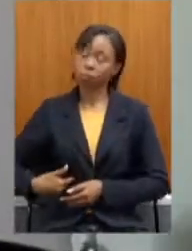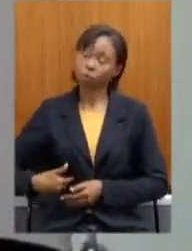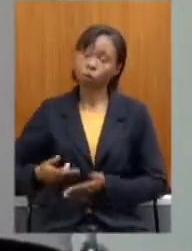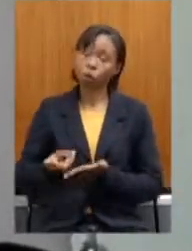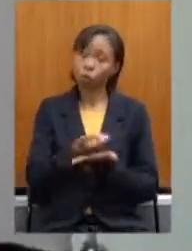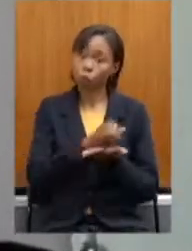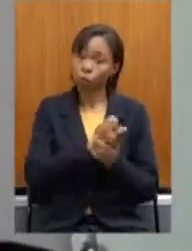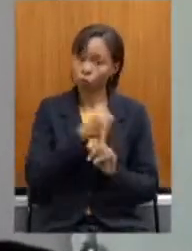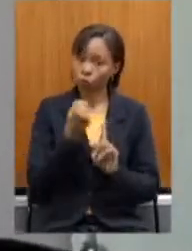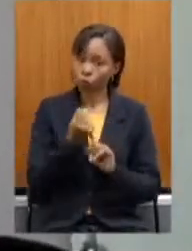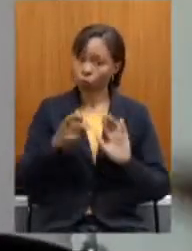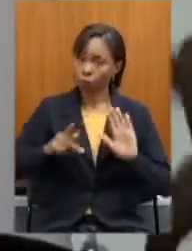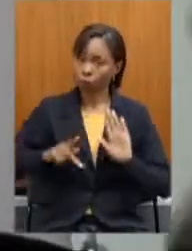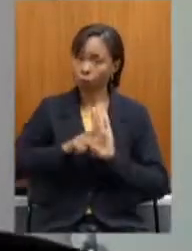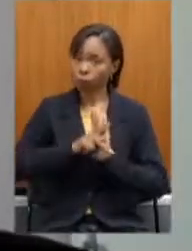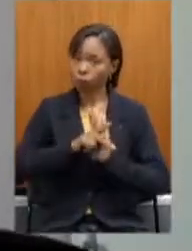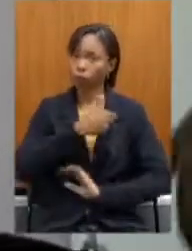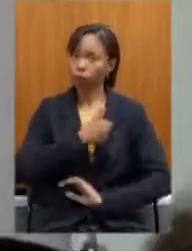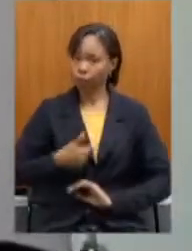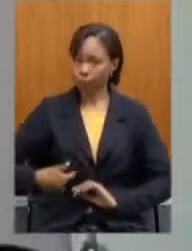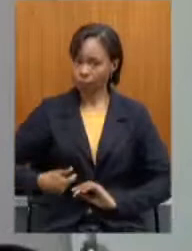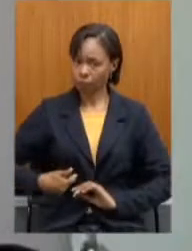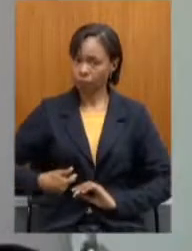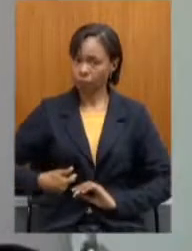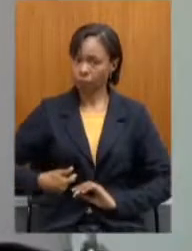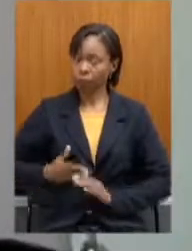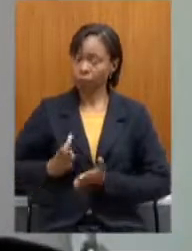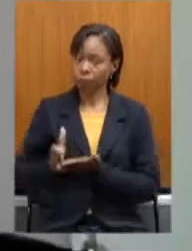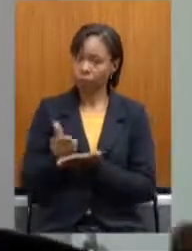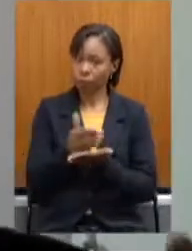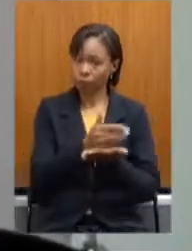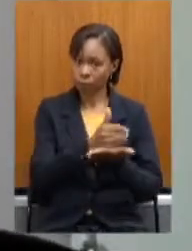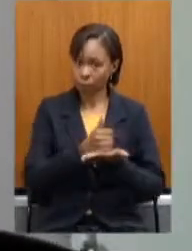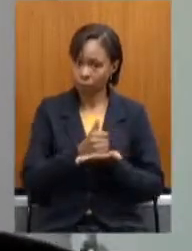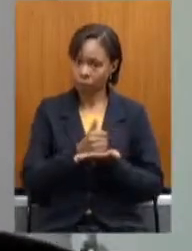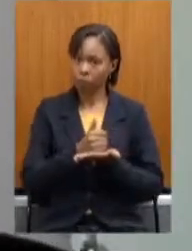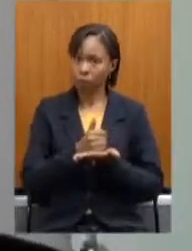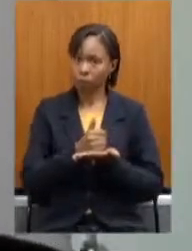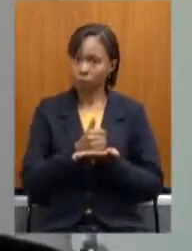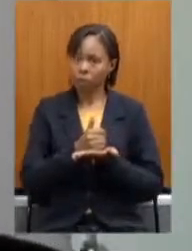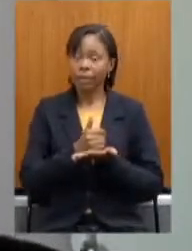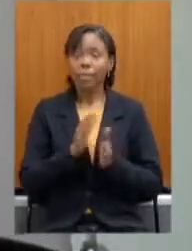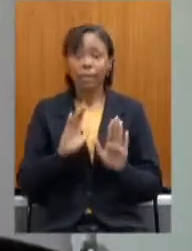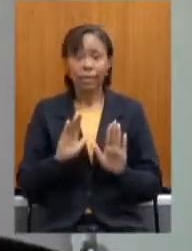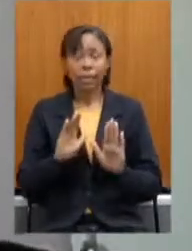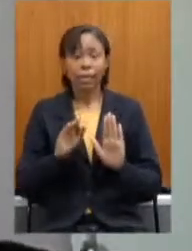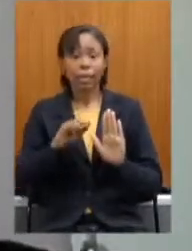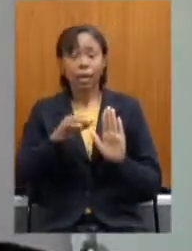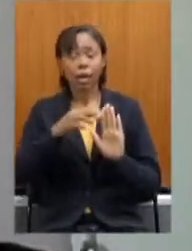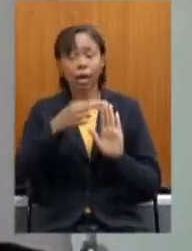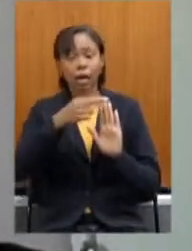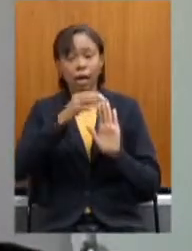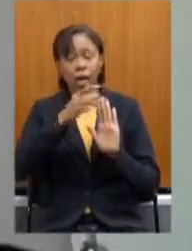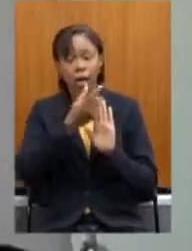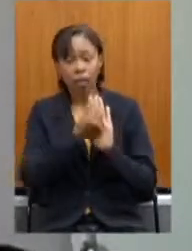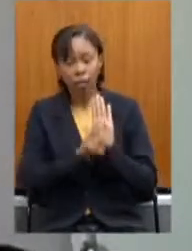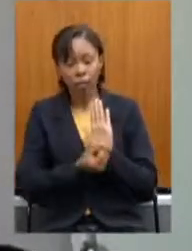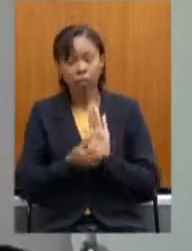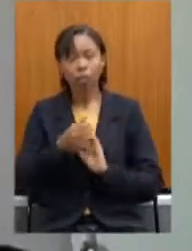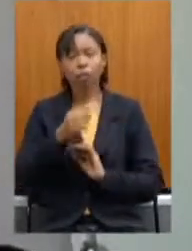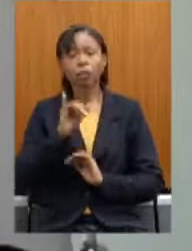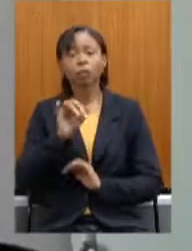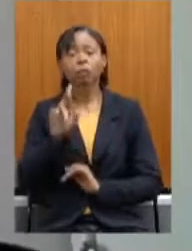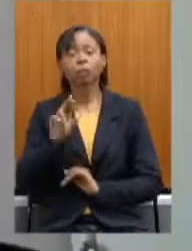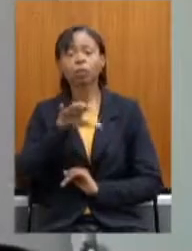Estado instituir, arrecadar. E a receita do imposto de renda dos servidores públicos estaduais,